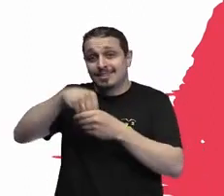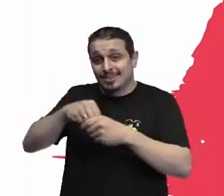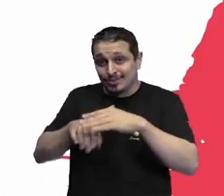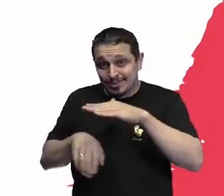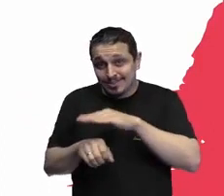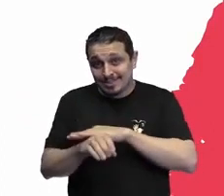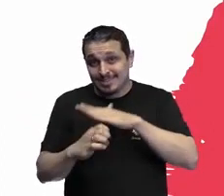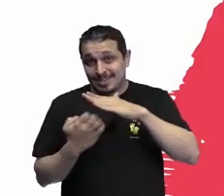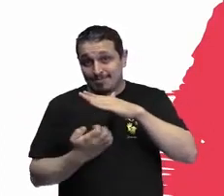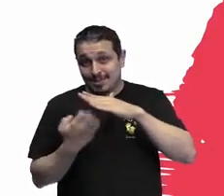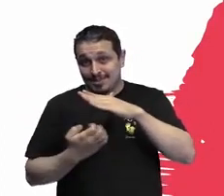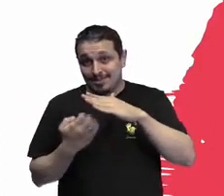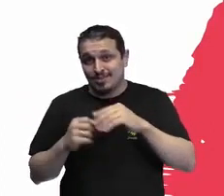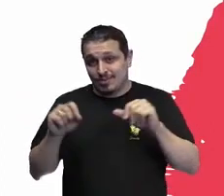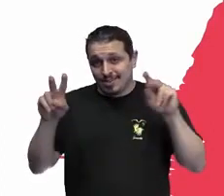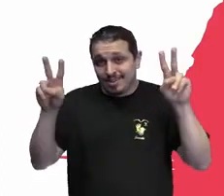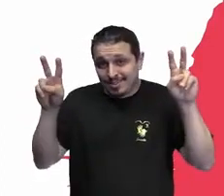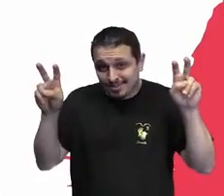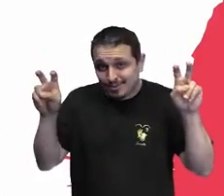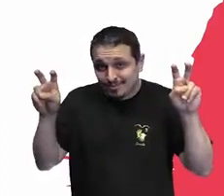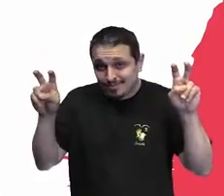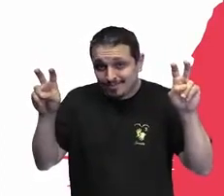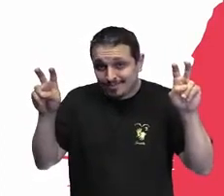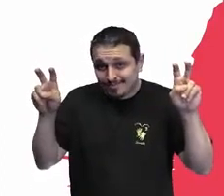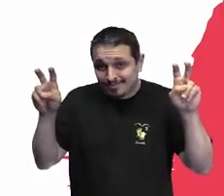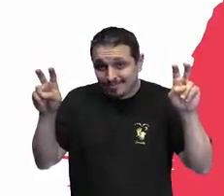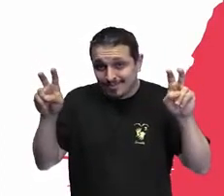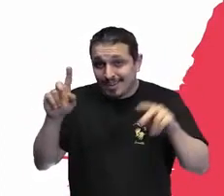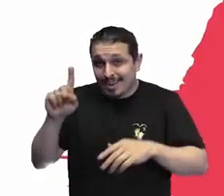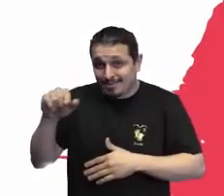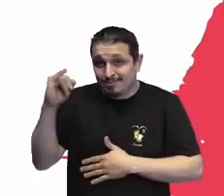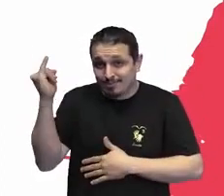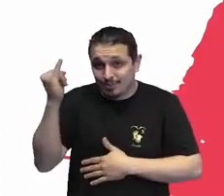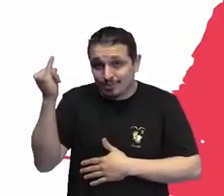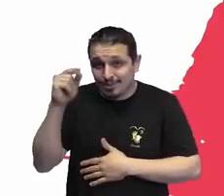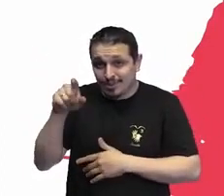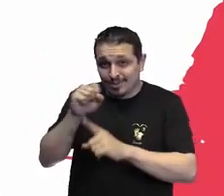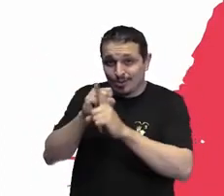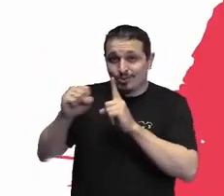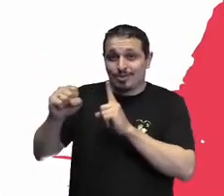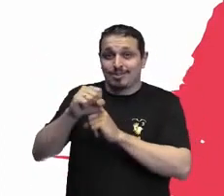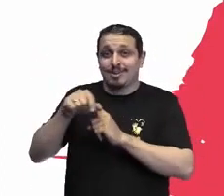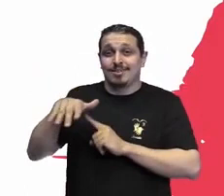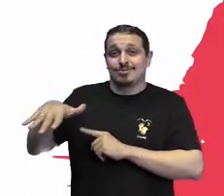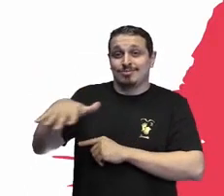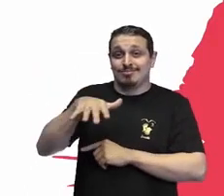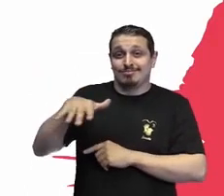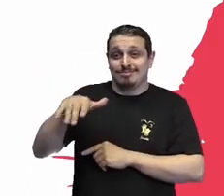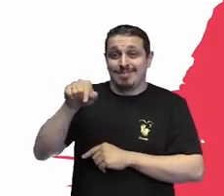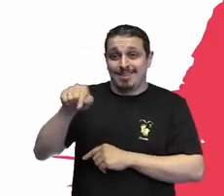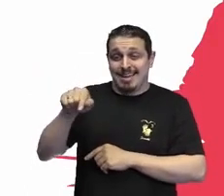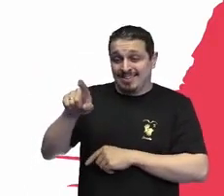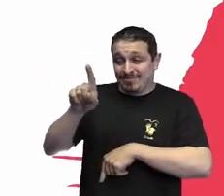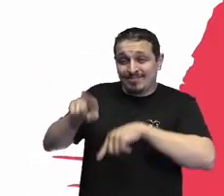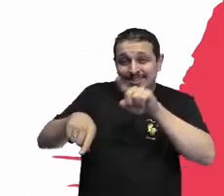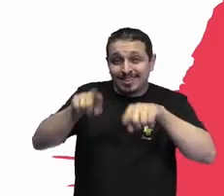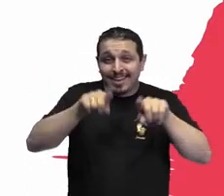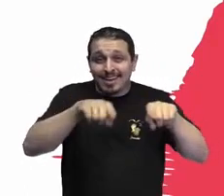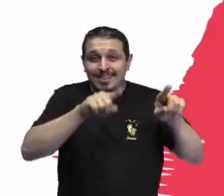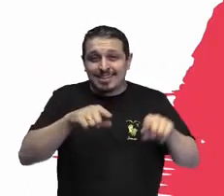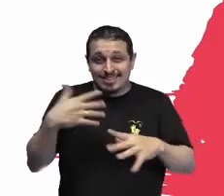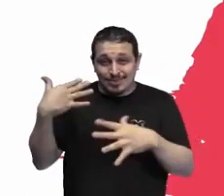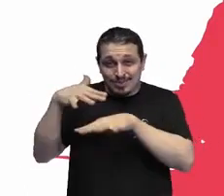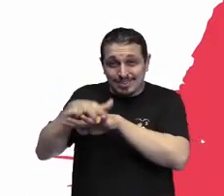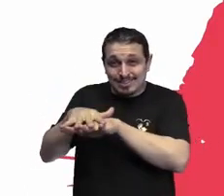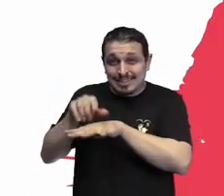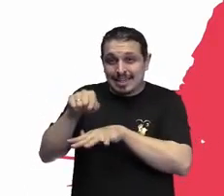Esse é um tema muito relevante para a sociedade e a gente precisa falar sobre diversidade, sobre inclusão. Essas duas palavrinhas,